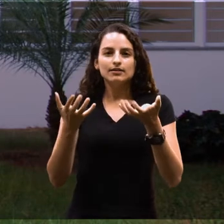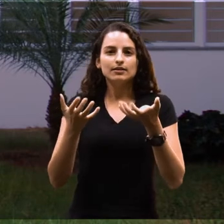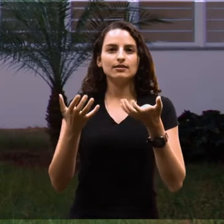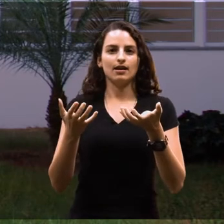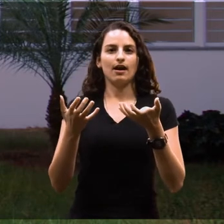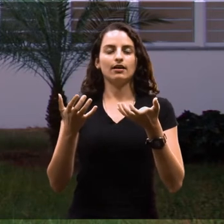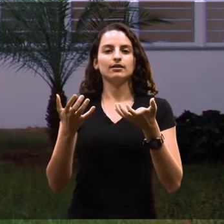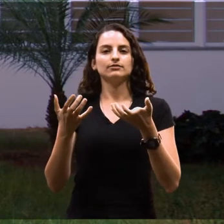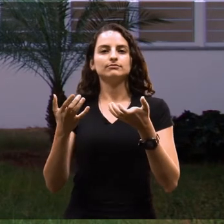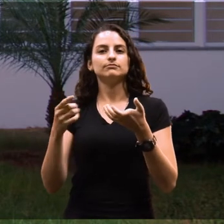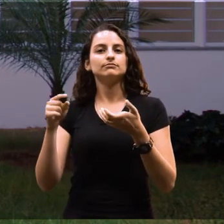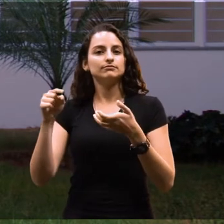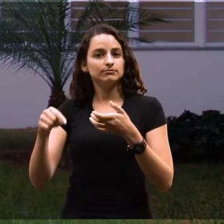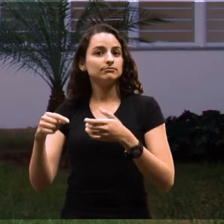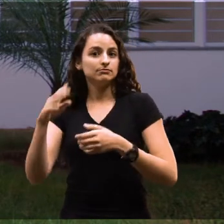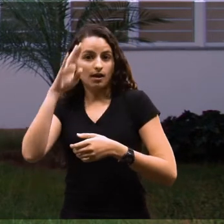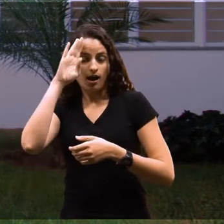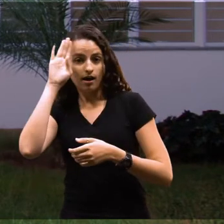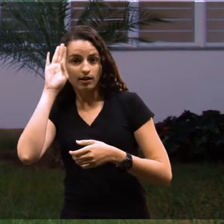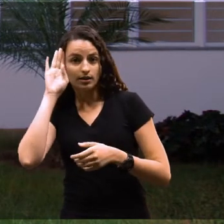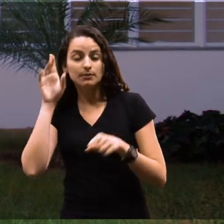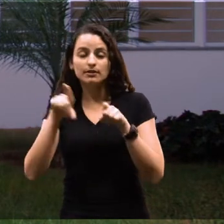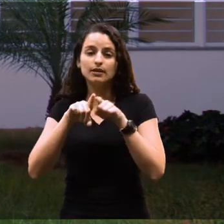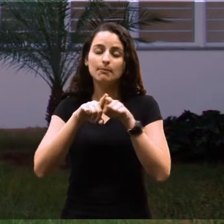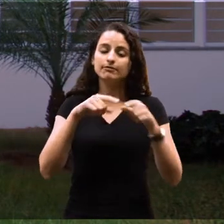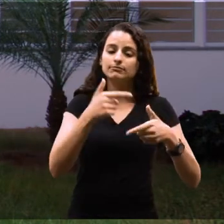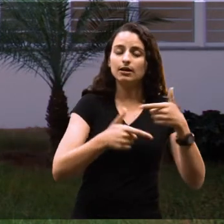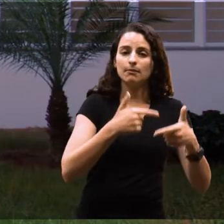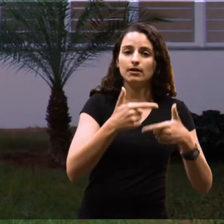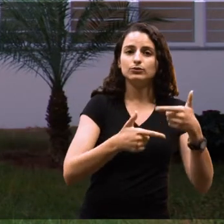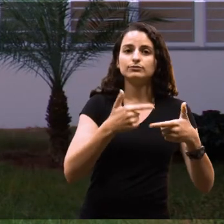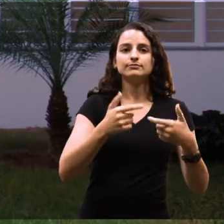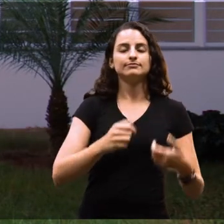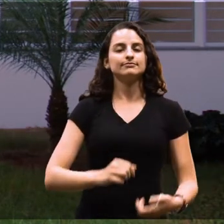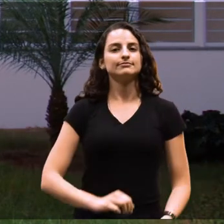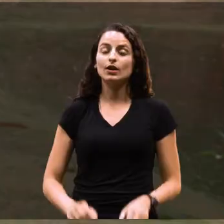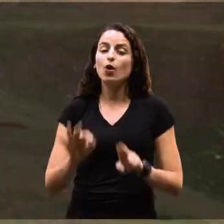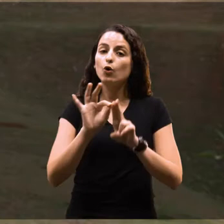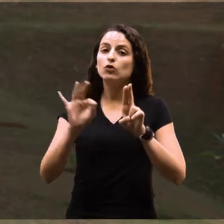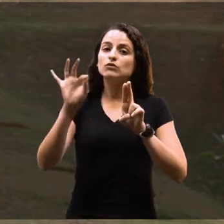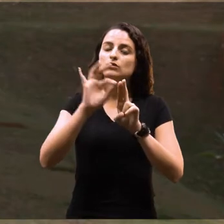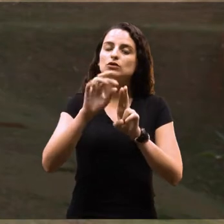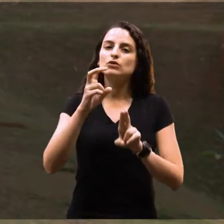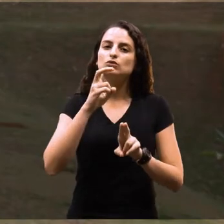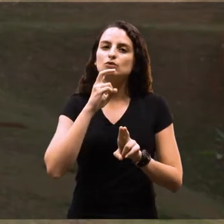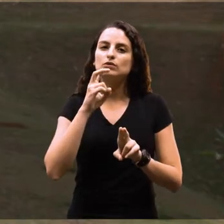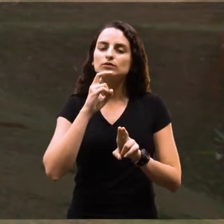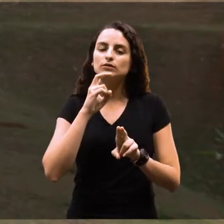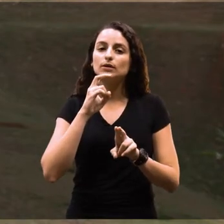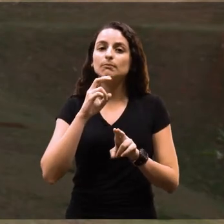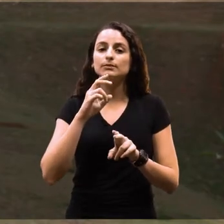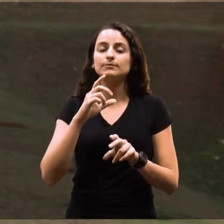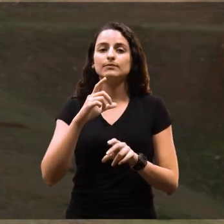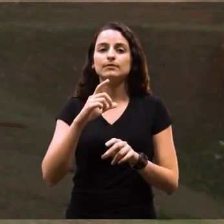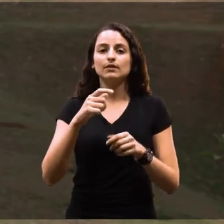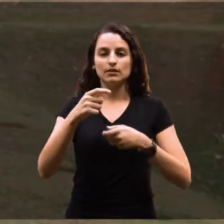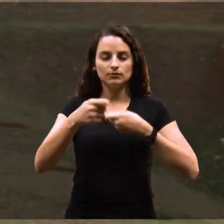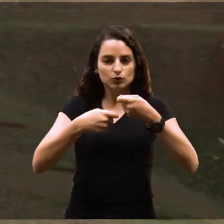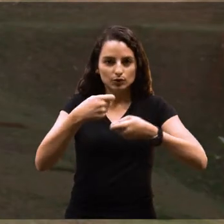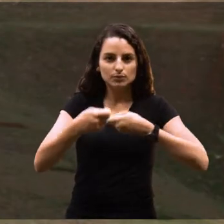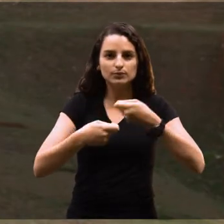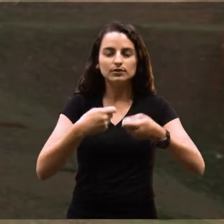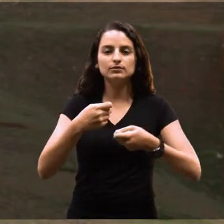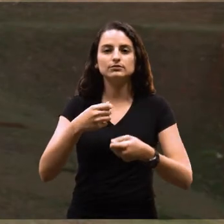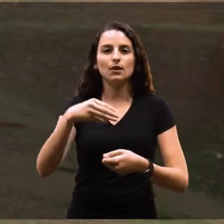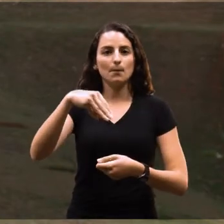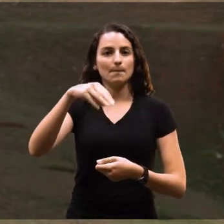de realizar suas atividades acadêmicas, também desejam realizar suas atividades profissionais. A UFSCar Sorocaba, por ter no curso de